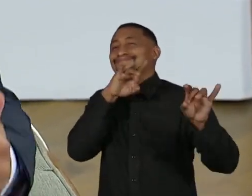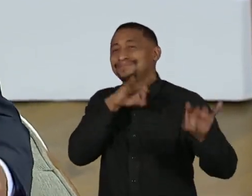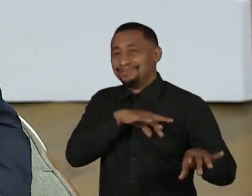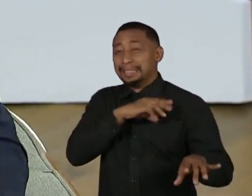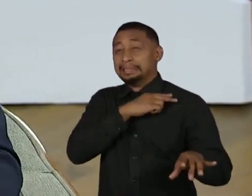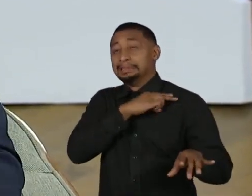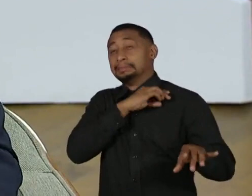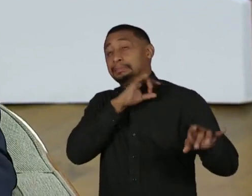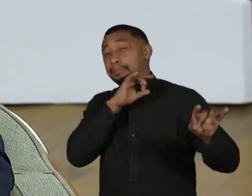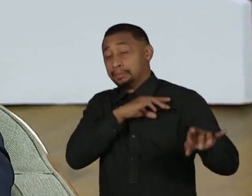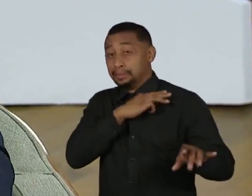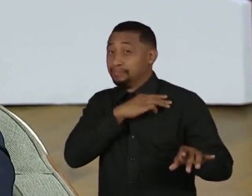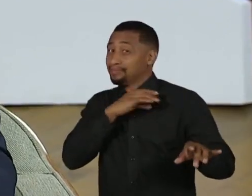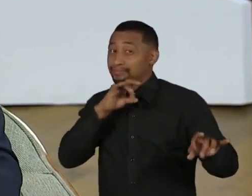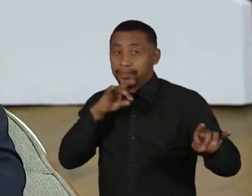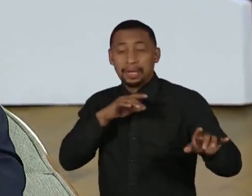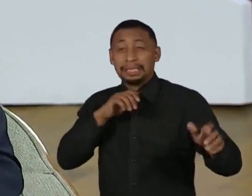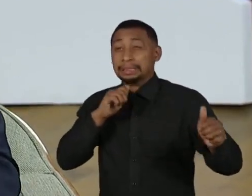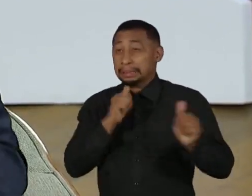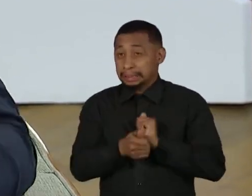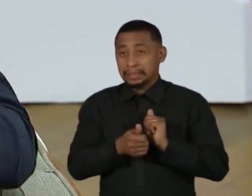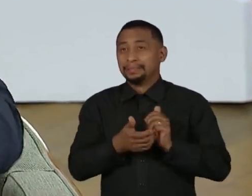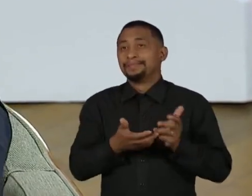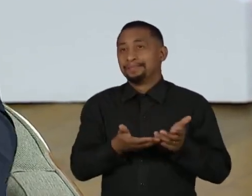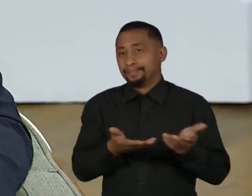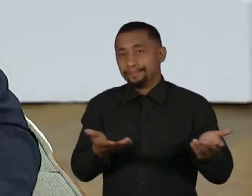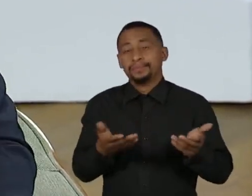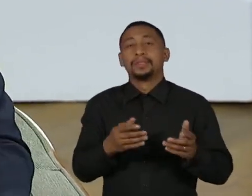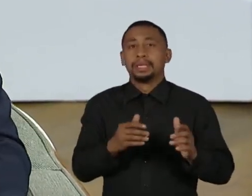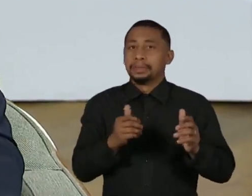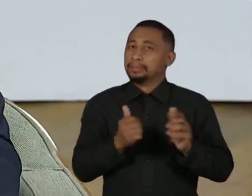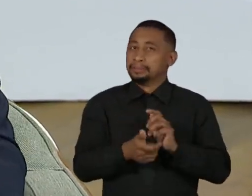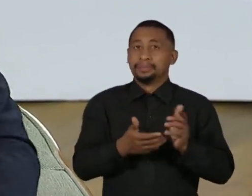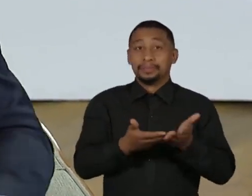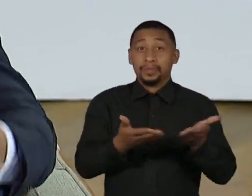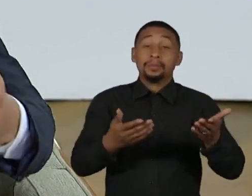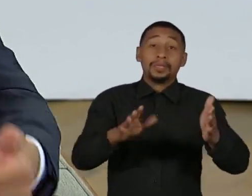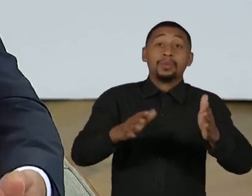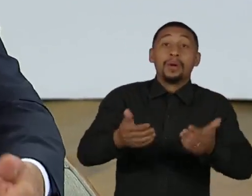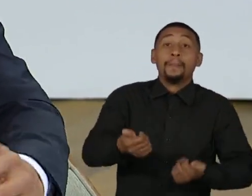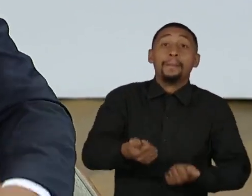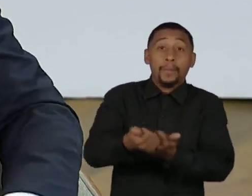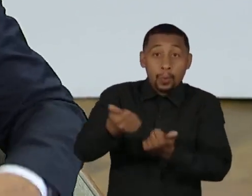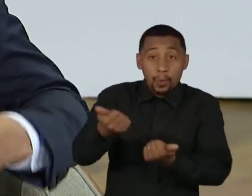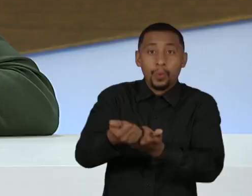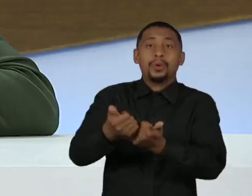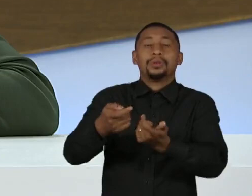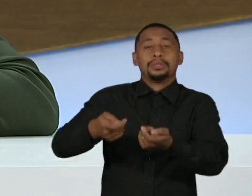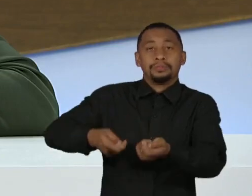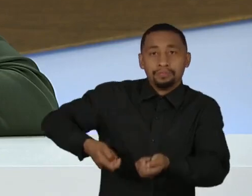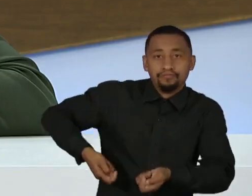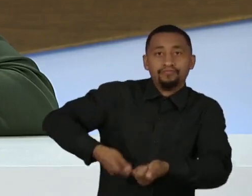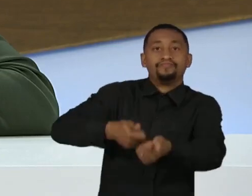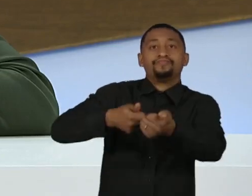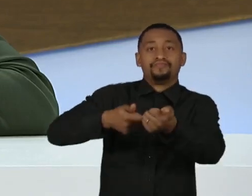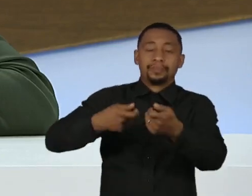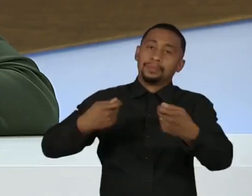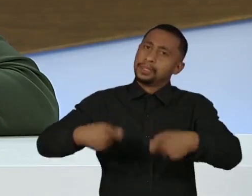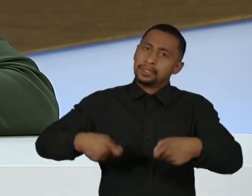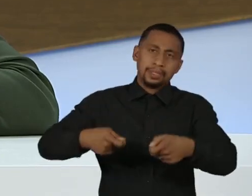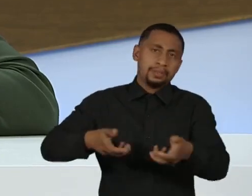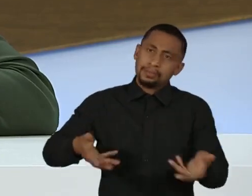precisamos garantir, e para esses jovens, um apoio, uma bolsa permanência, com apoio de algum